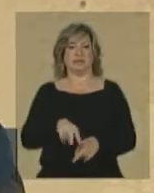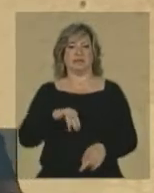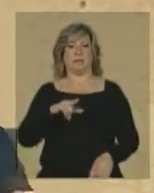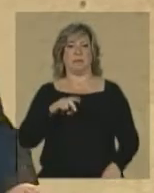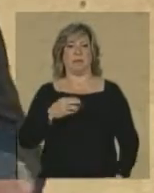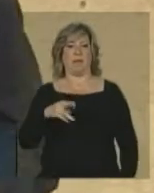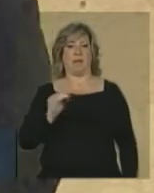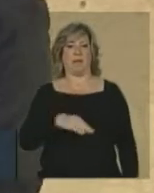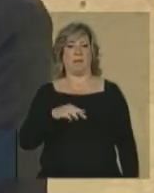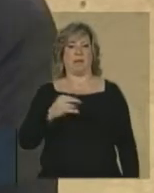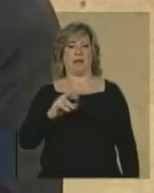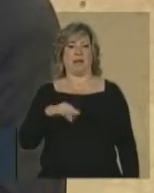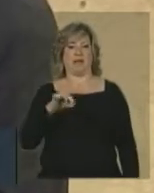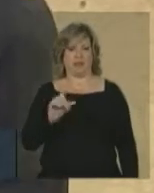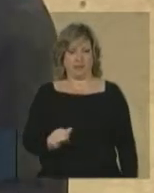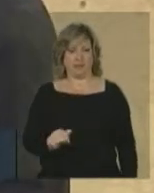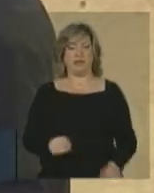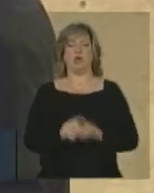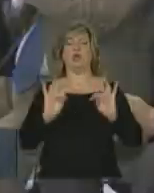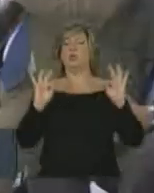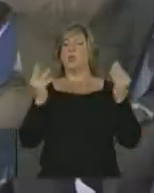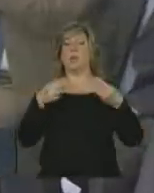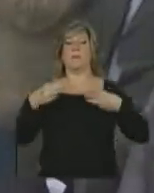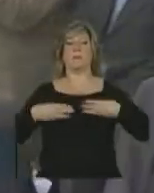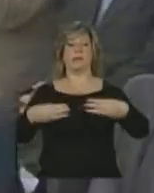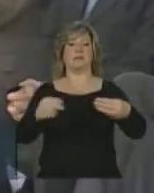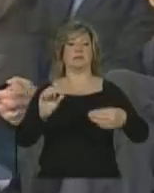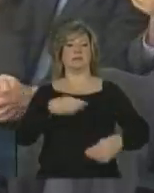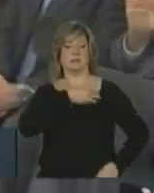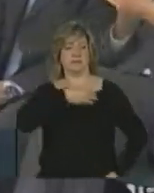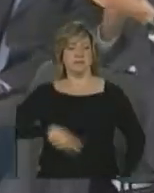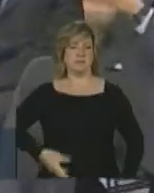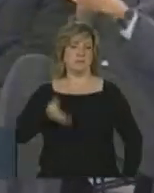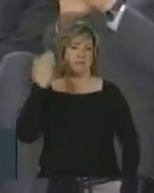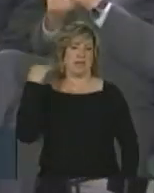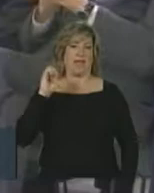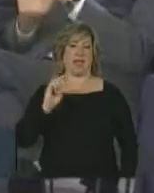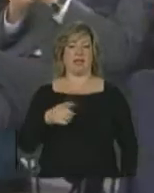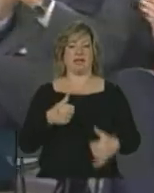e todos os ministros que estiveram conosco